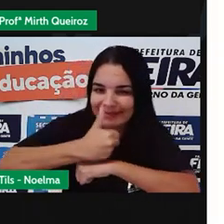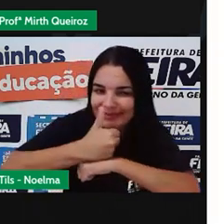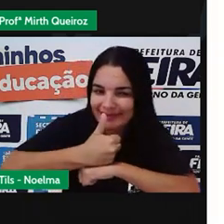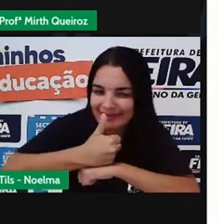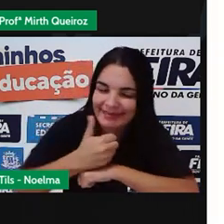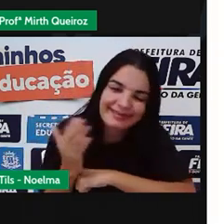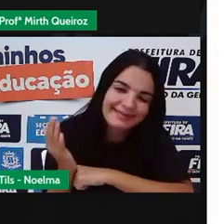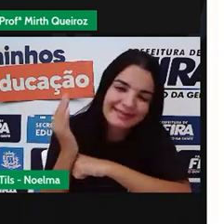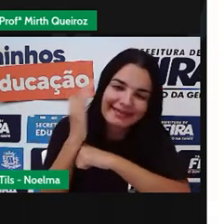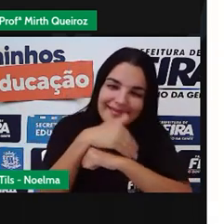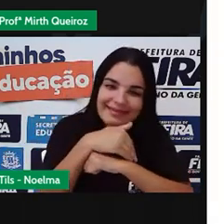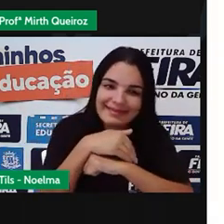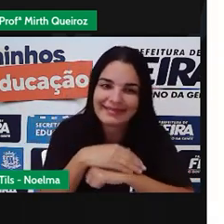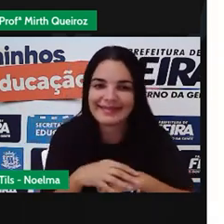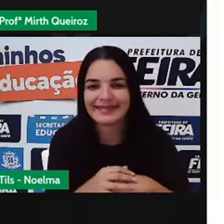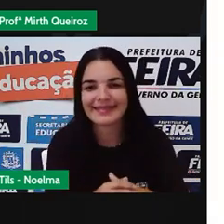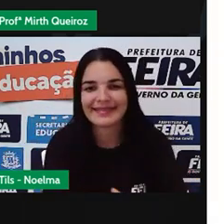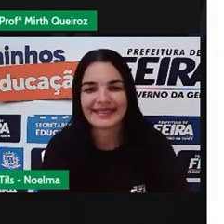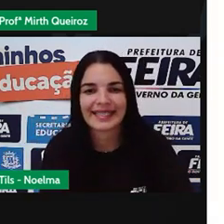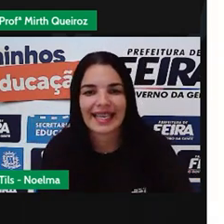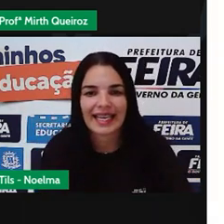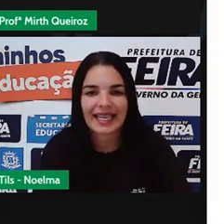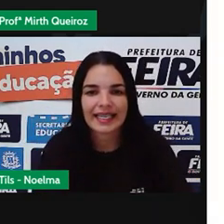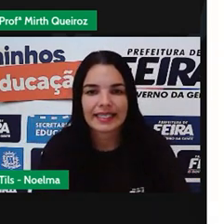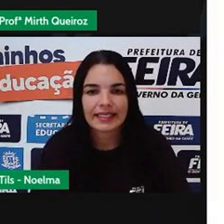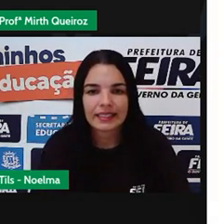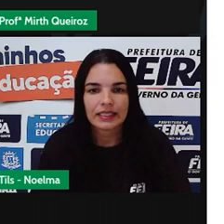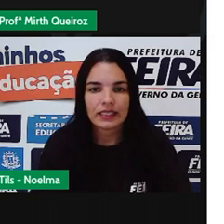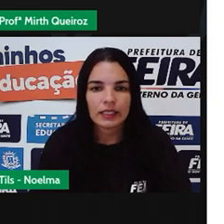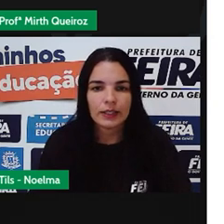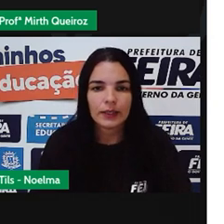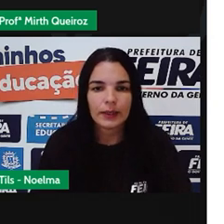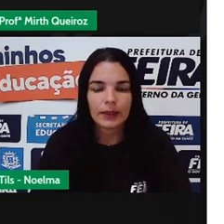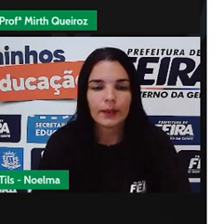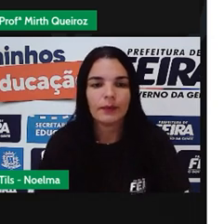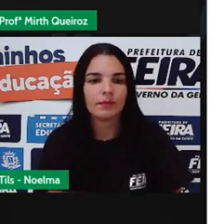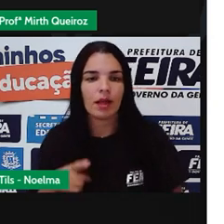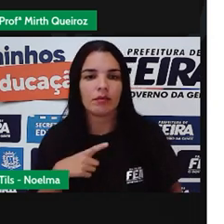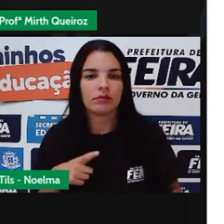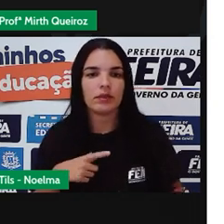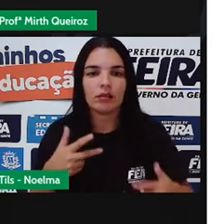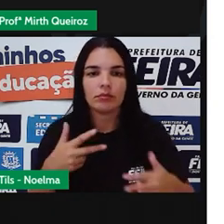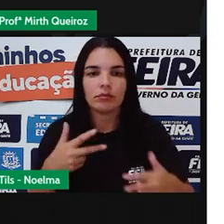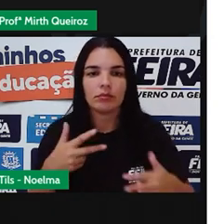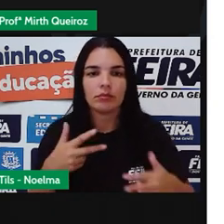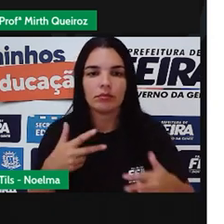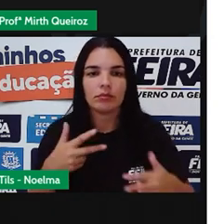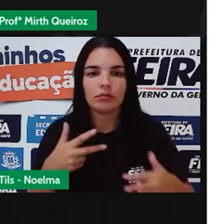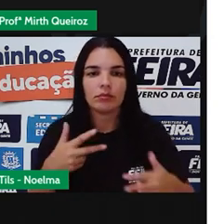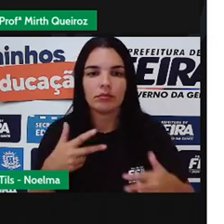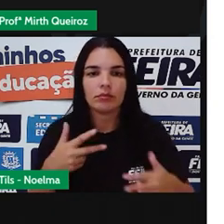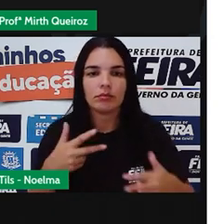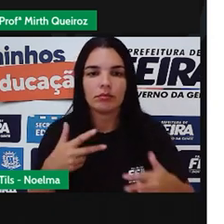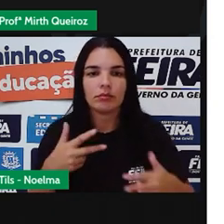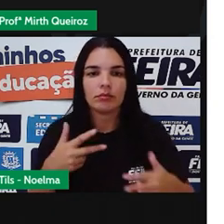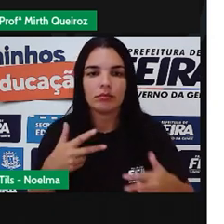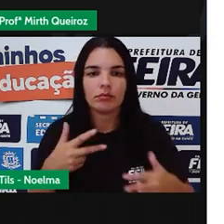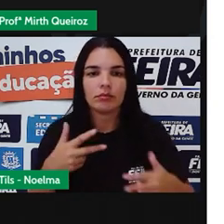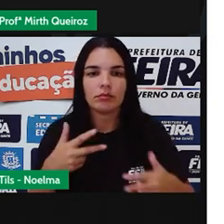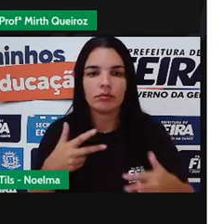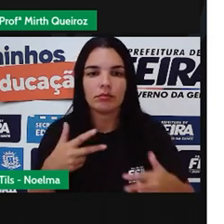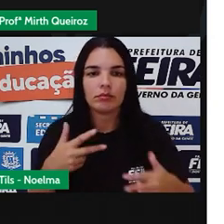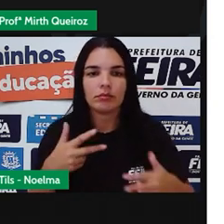vamos para o conteúdo, pessoal. Pessoal, estou aqui com diversas mudinhas que eu fiz, o importante é que você deixe elas,